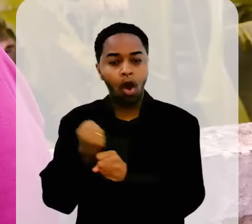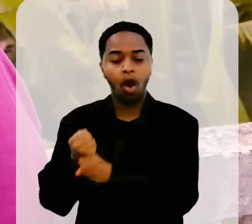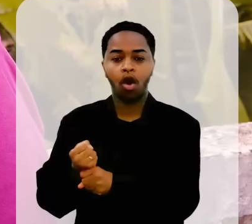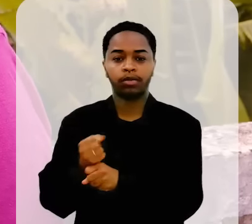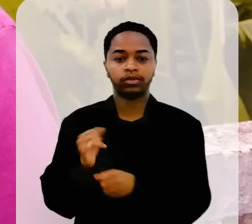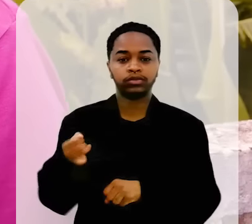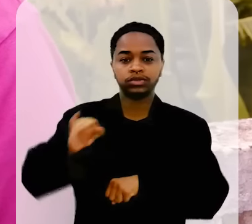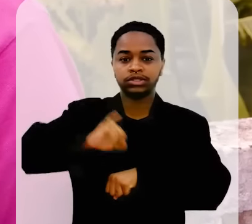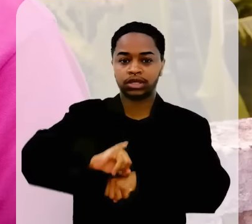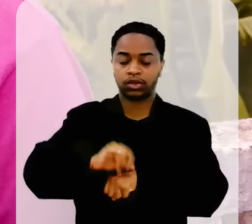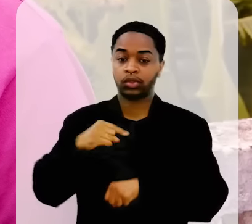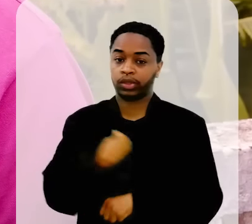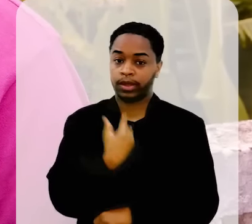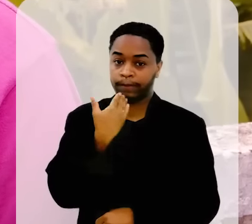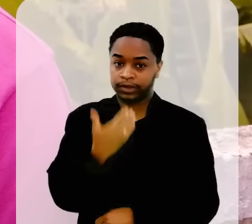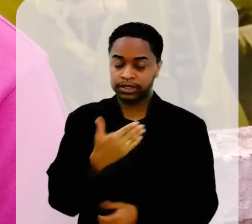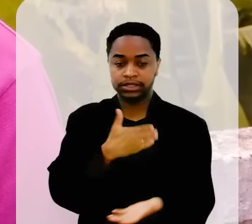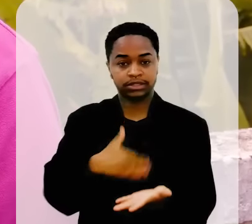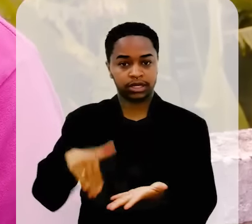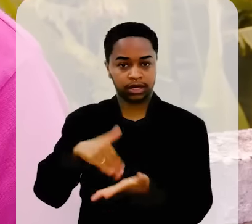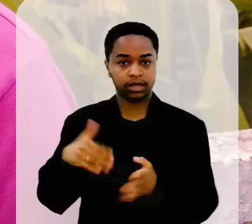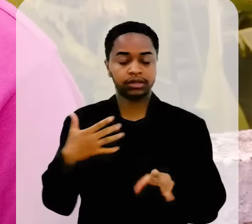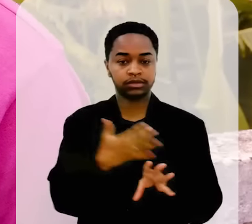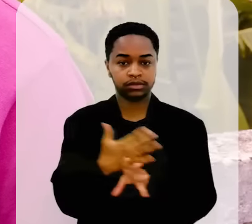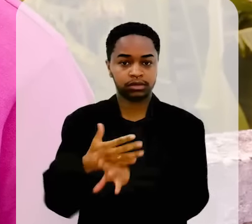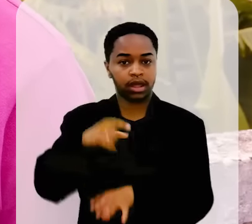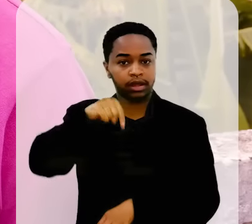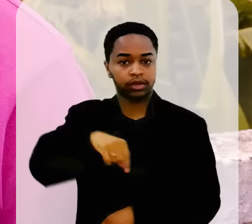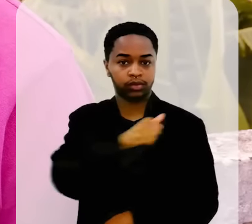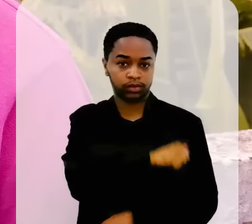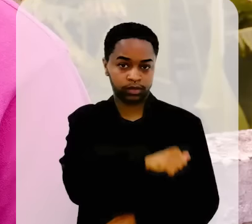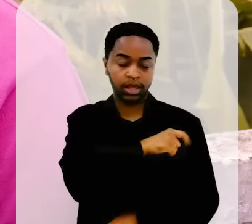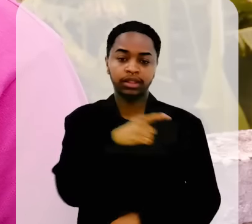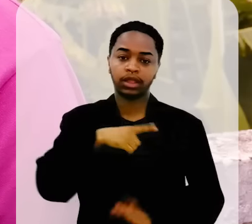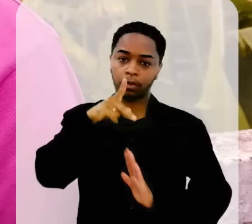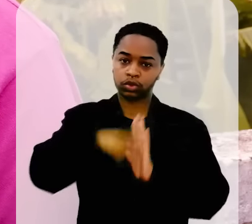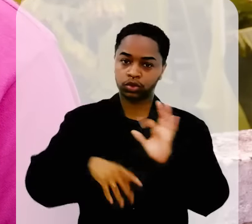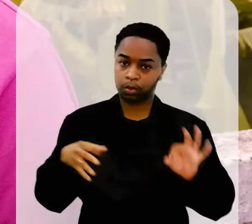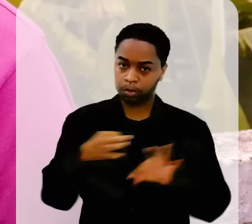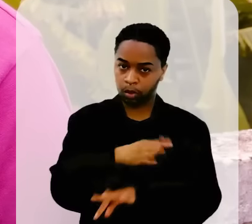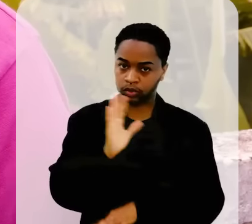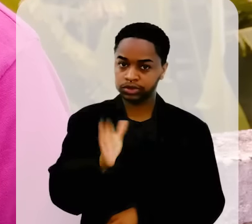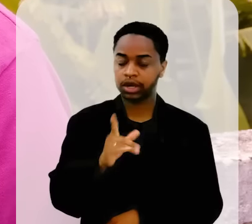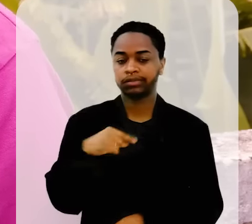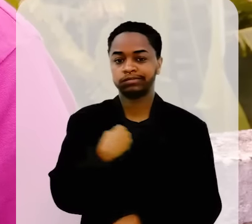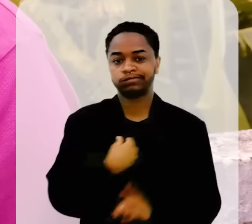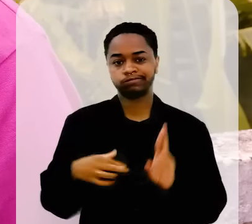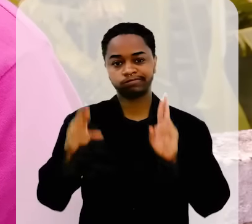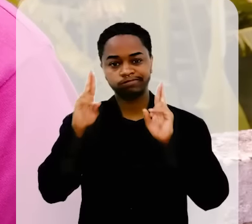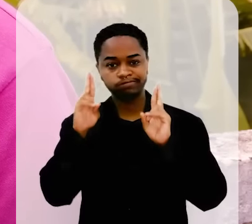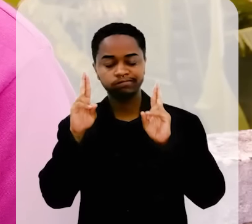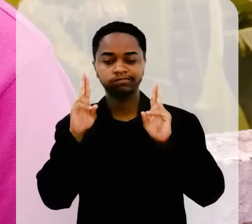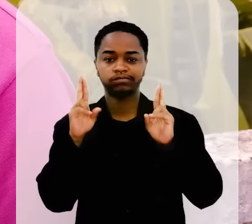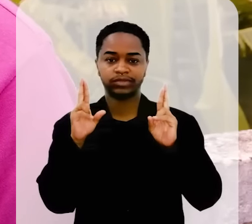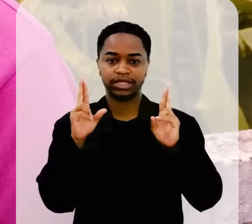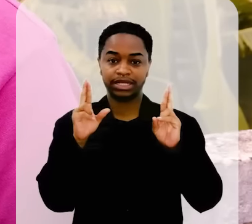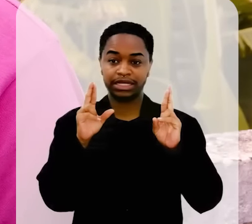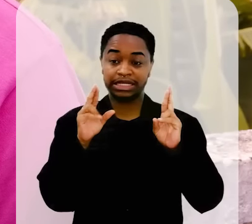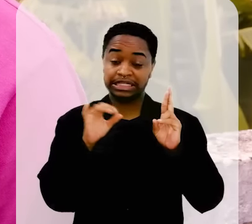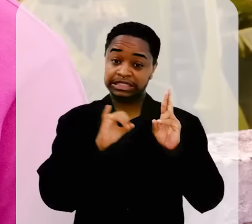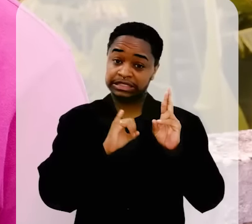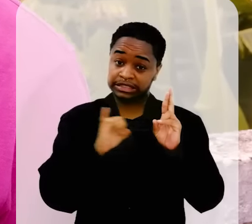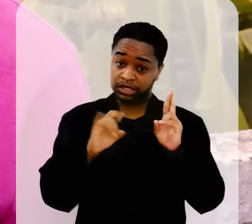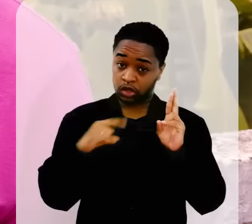pedido nosso à Secretaria das Cidades do Estado do Rio de Janeiro. e o projeto está todo lá. A gente espera,